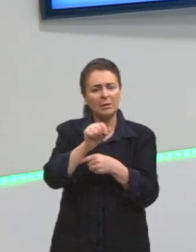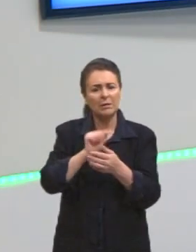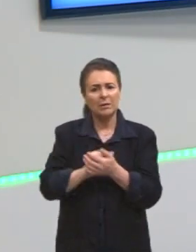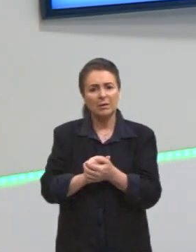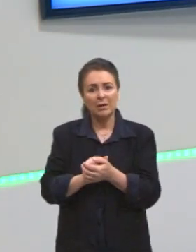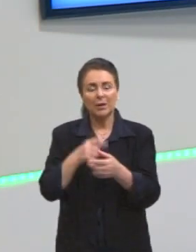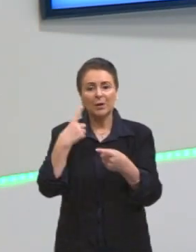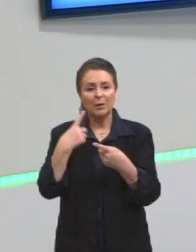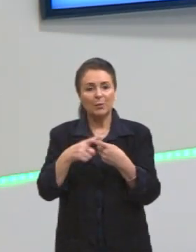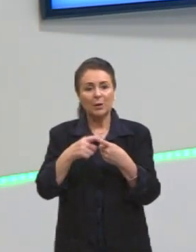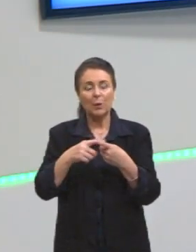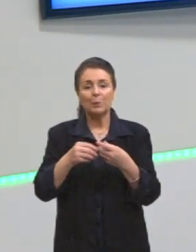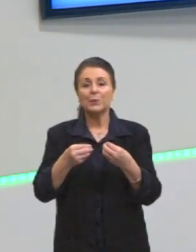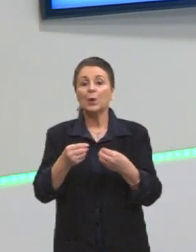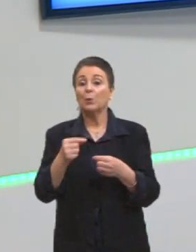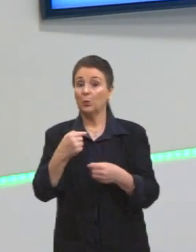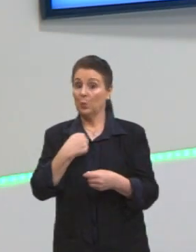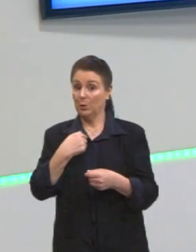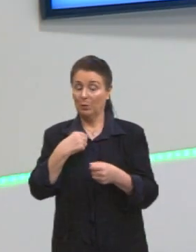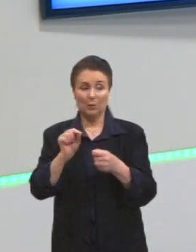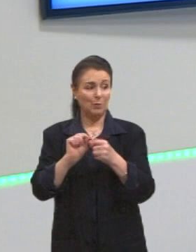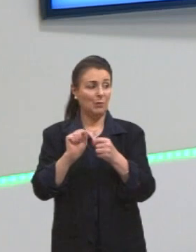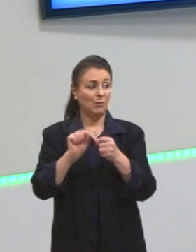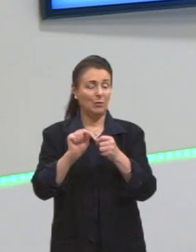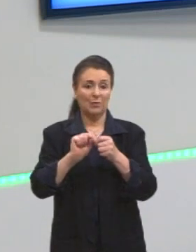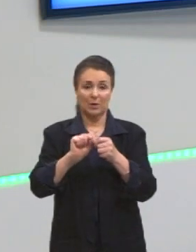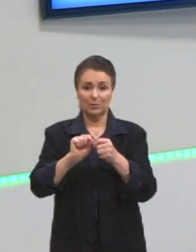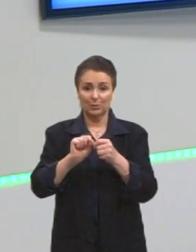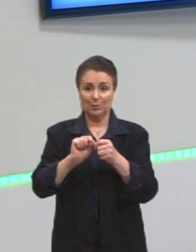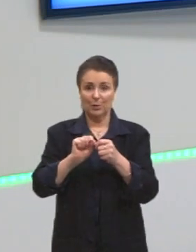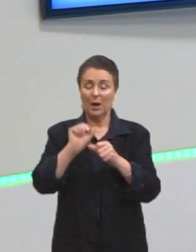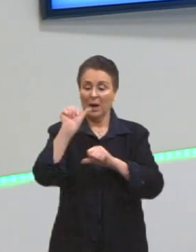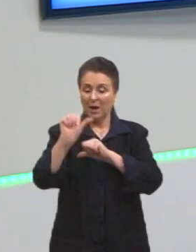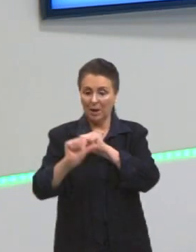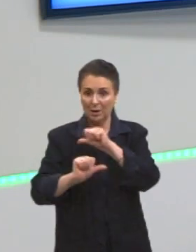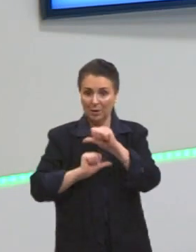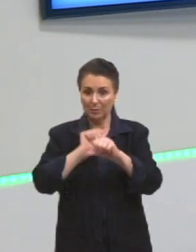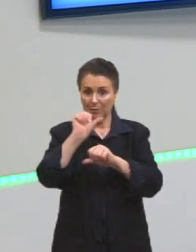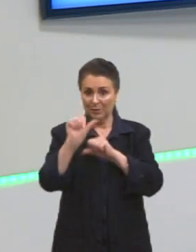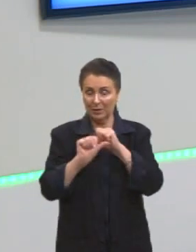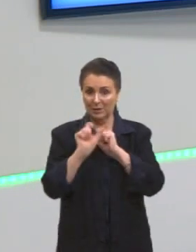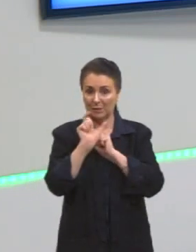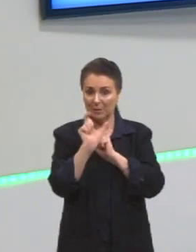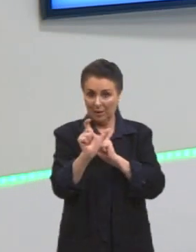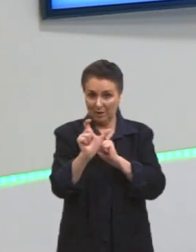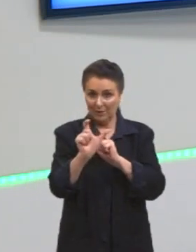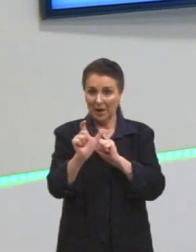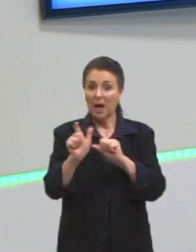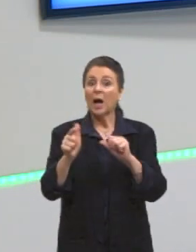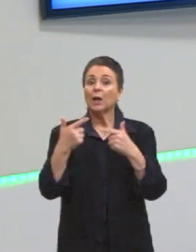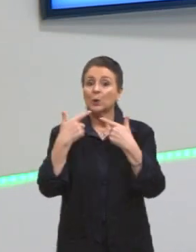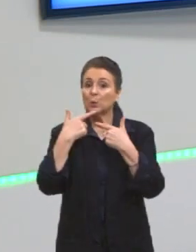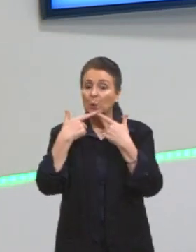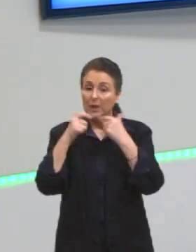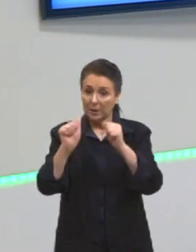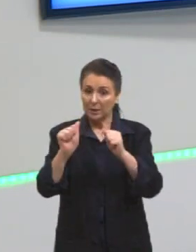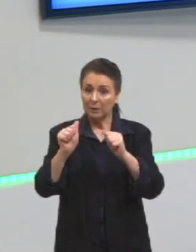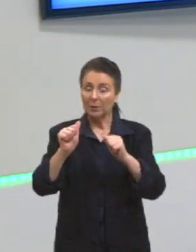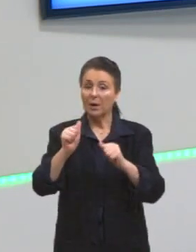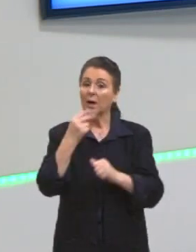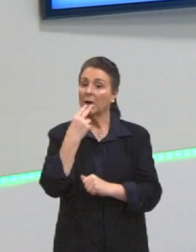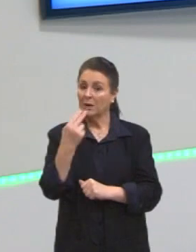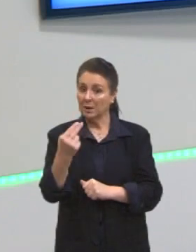Porque quando eu faço a derivação dessas palavras, que são de língua inglesa, eu devo manter,